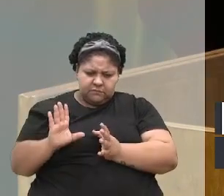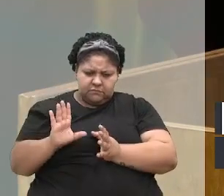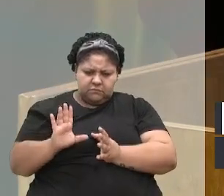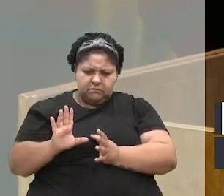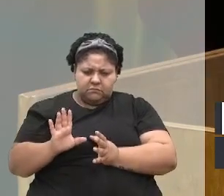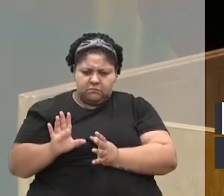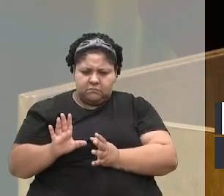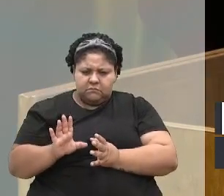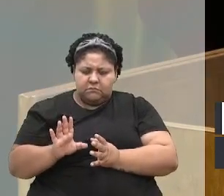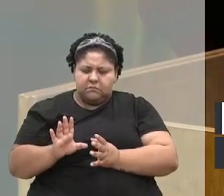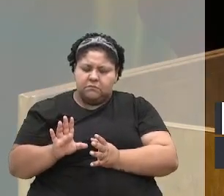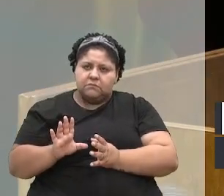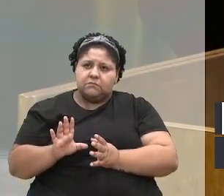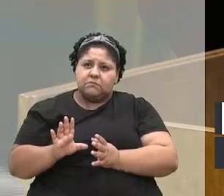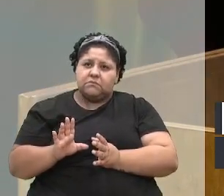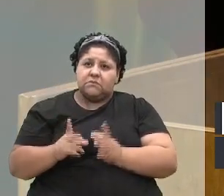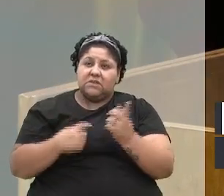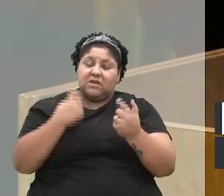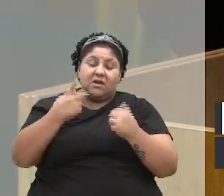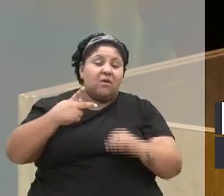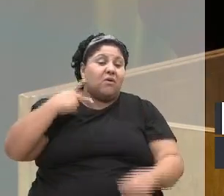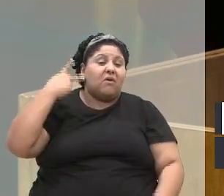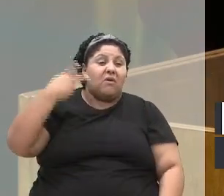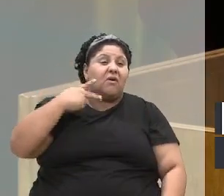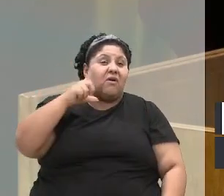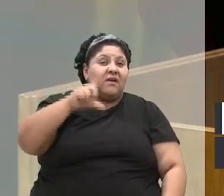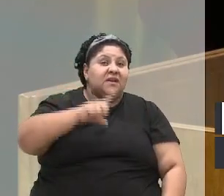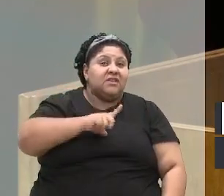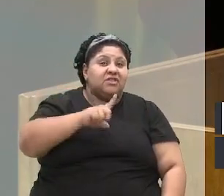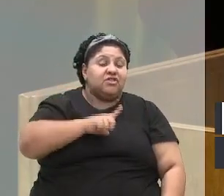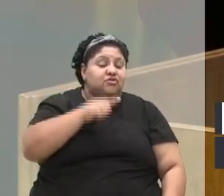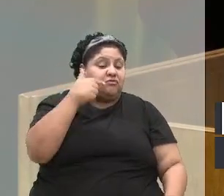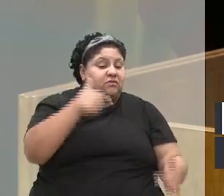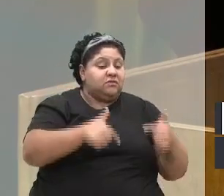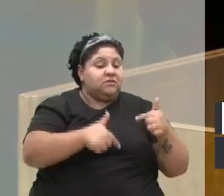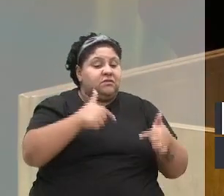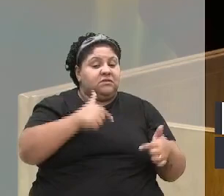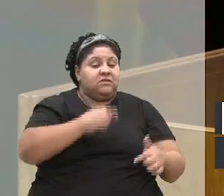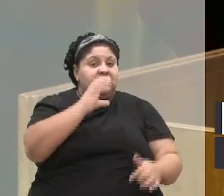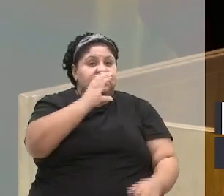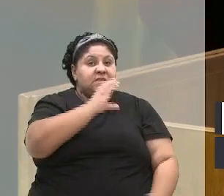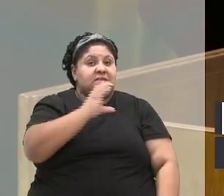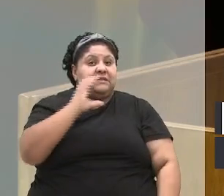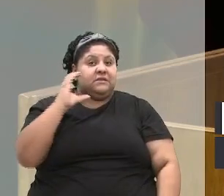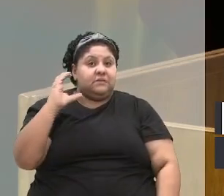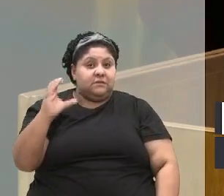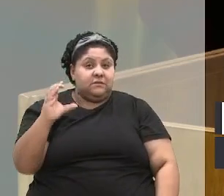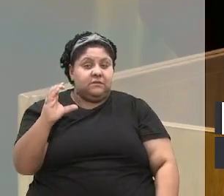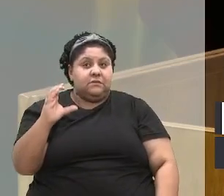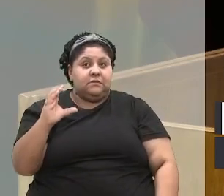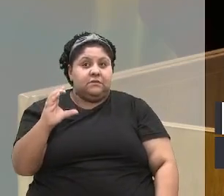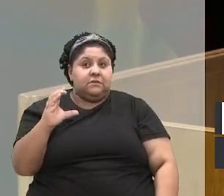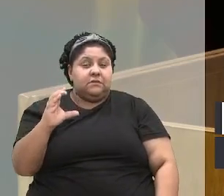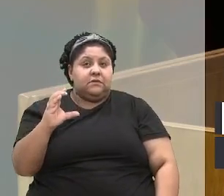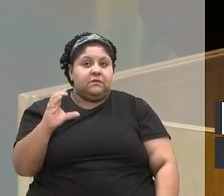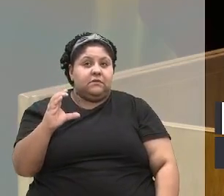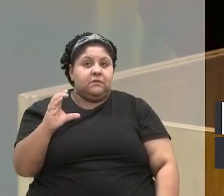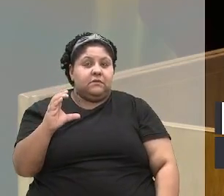alguns vereadores tinham cargos, tinham CCs e que estavam mamando